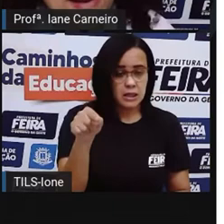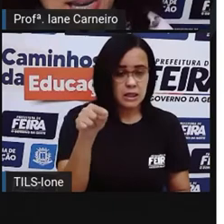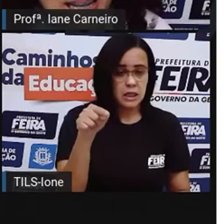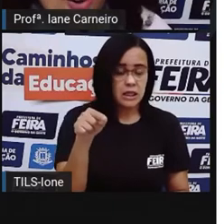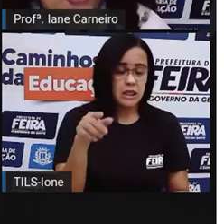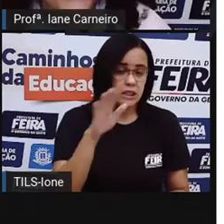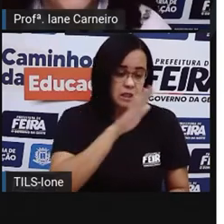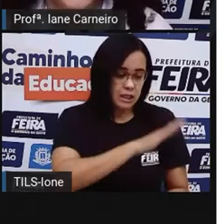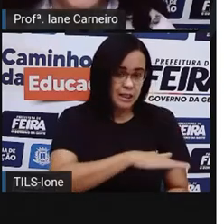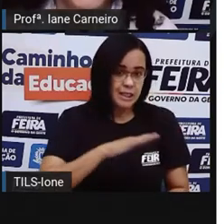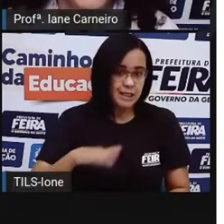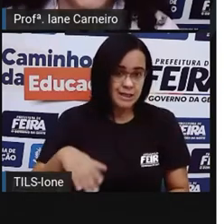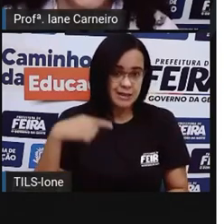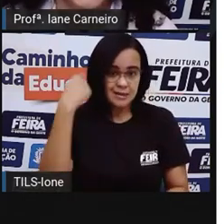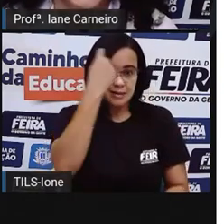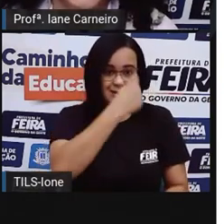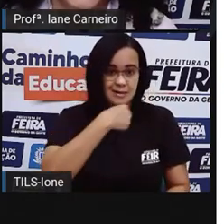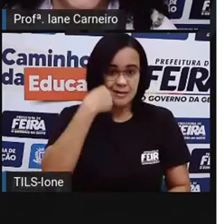amarelo.